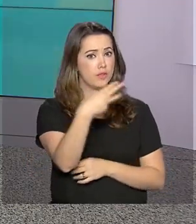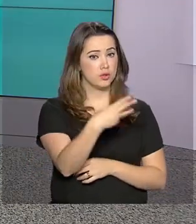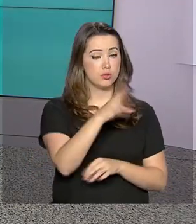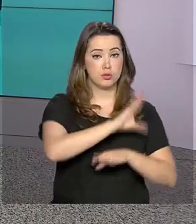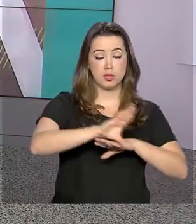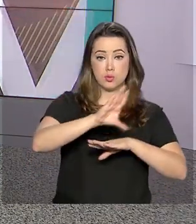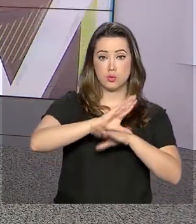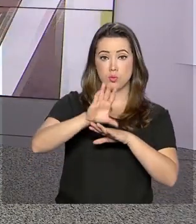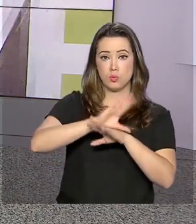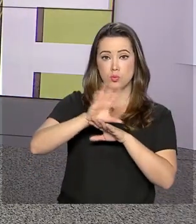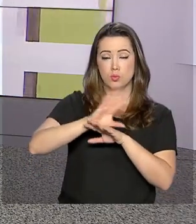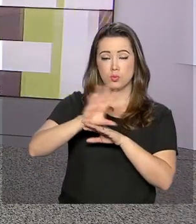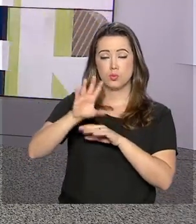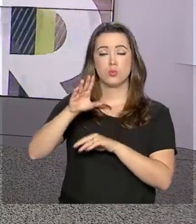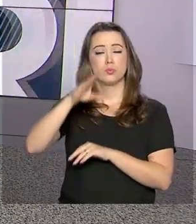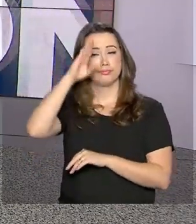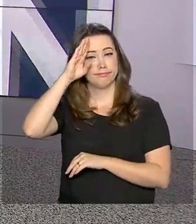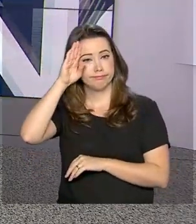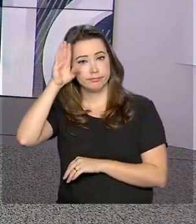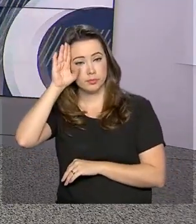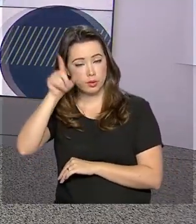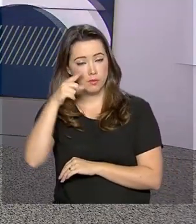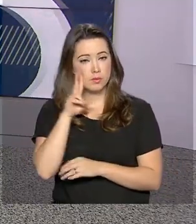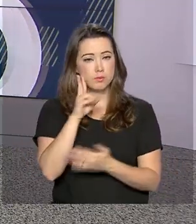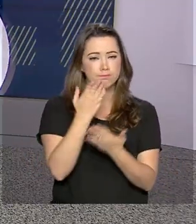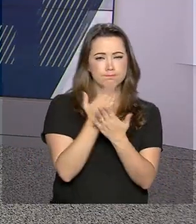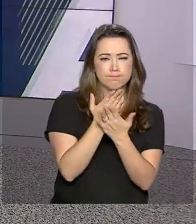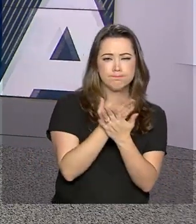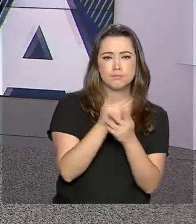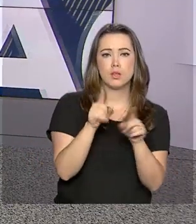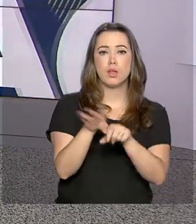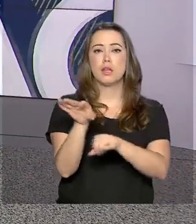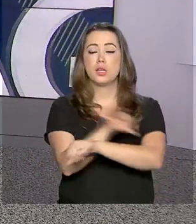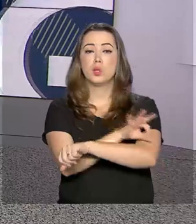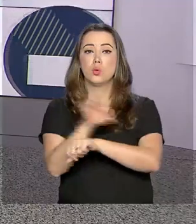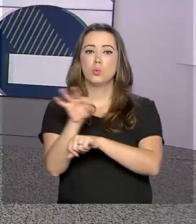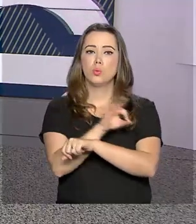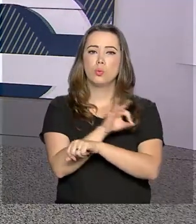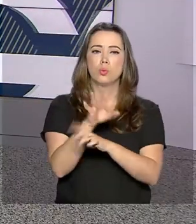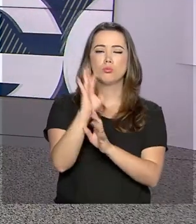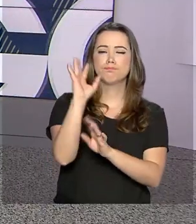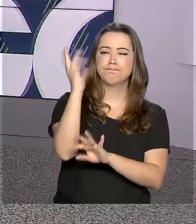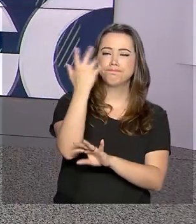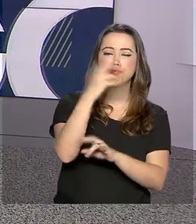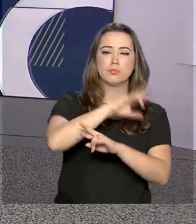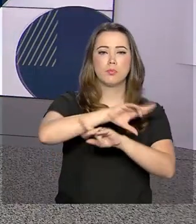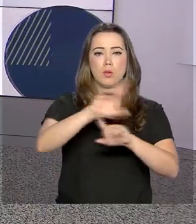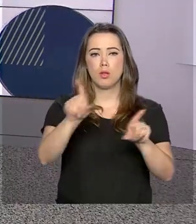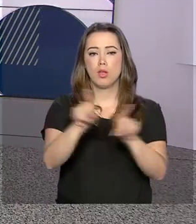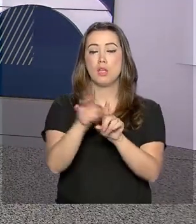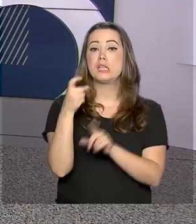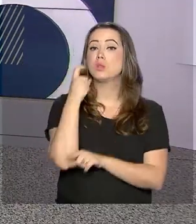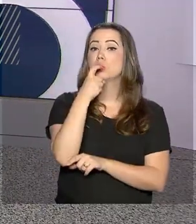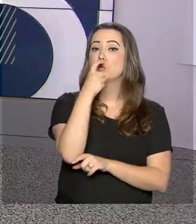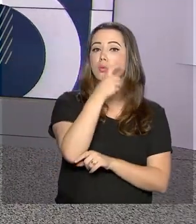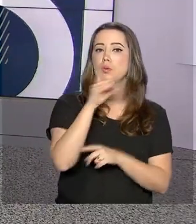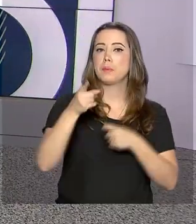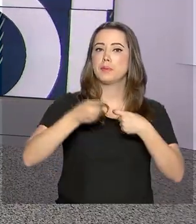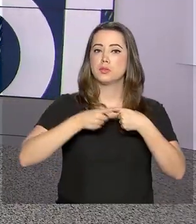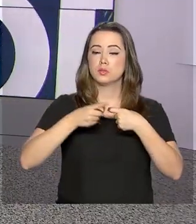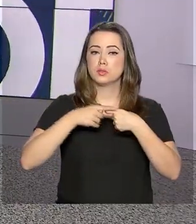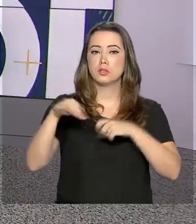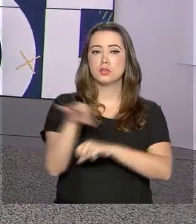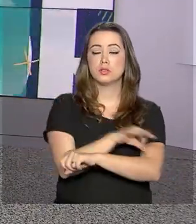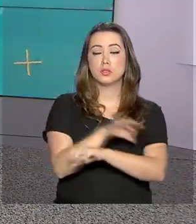bacharel vão ser avaliados, entre eles, arquitetura e urbanismo, odontologia, medicina, engenharias ambiental, civil e de